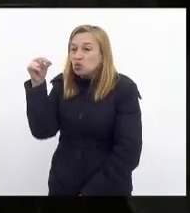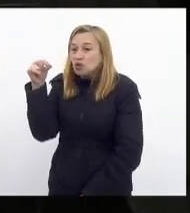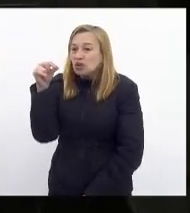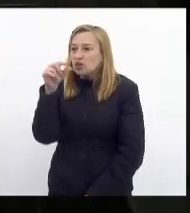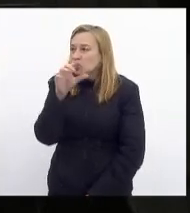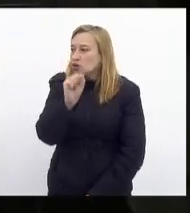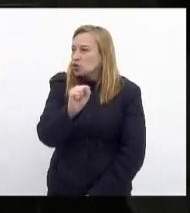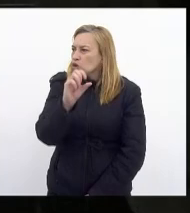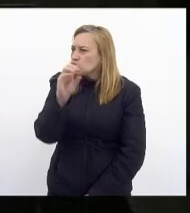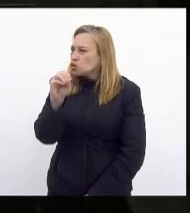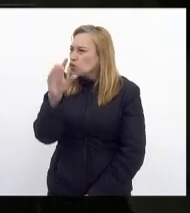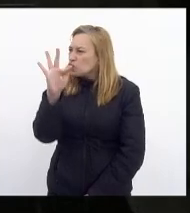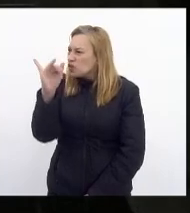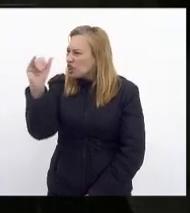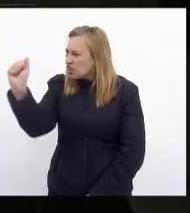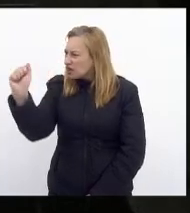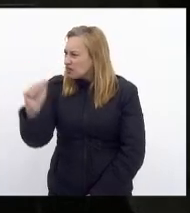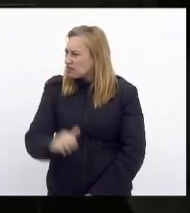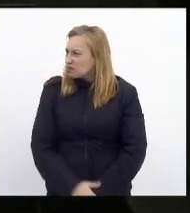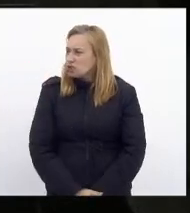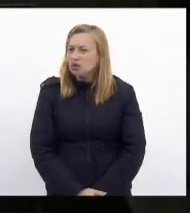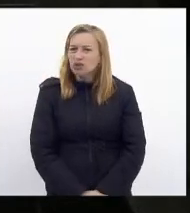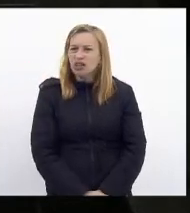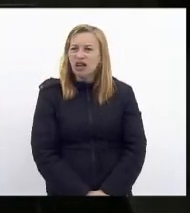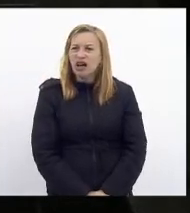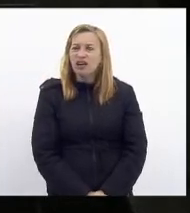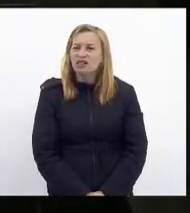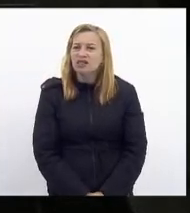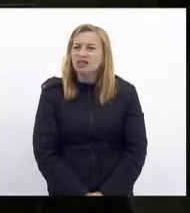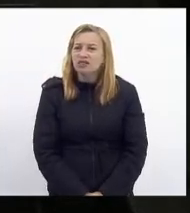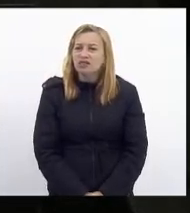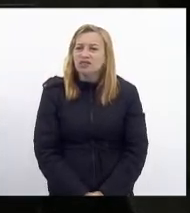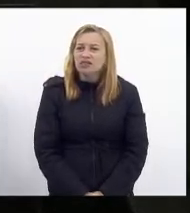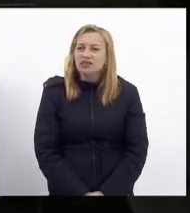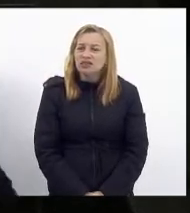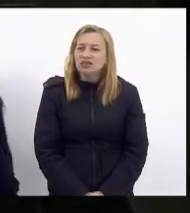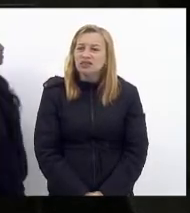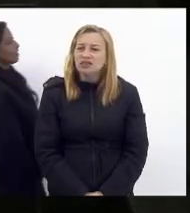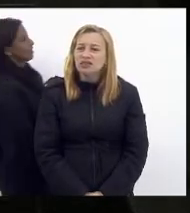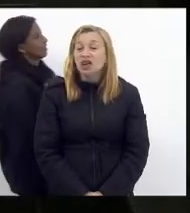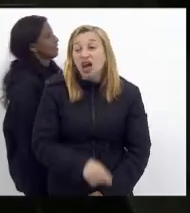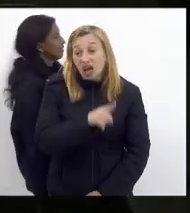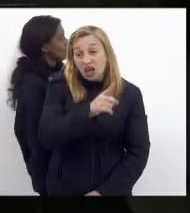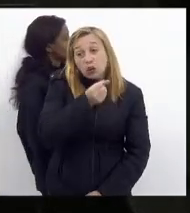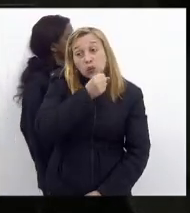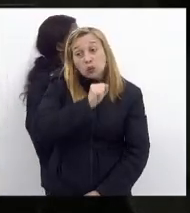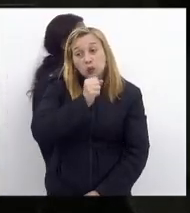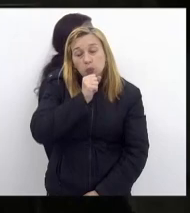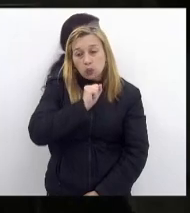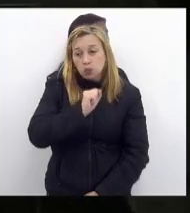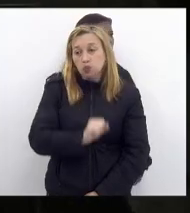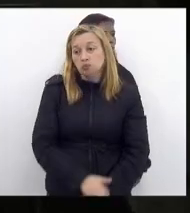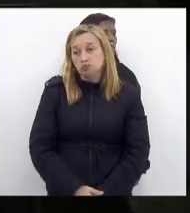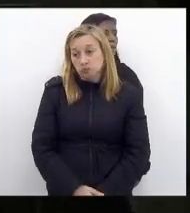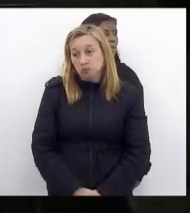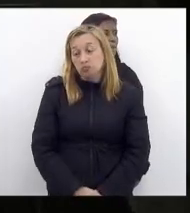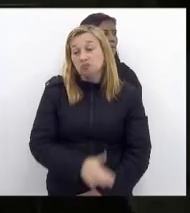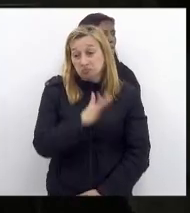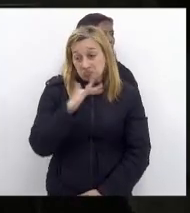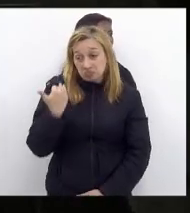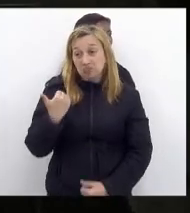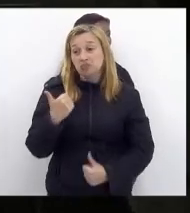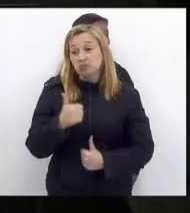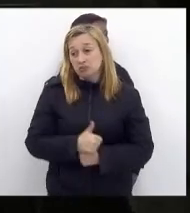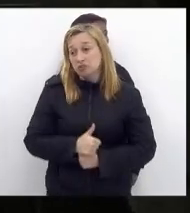é você preventivamente dizer que aqueles idosos vão morrer